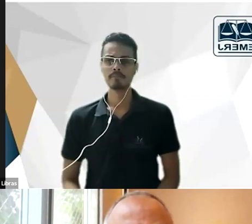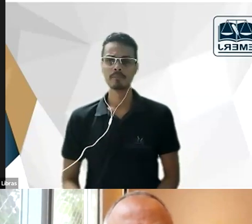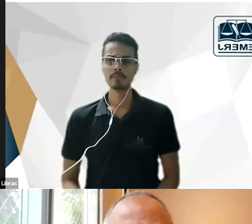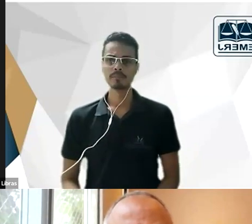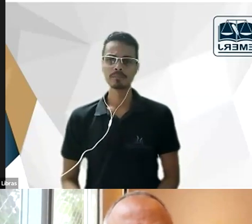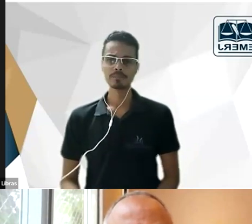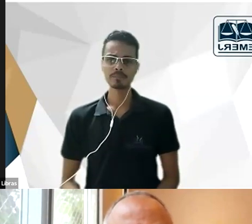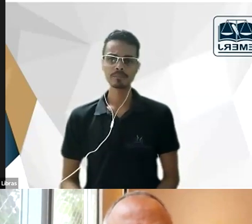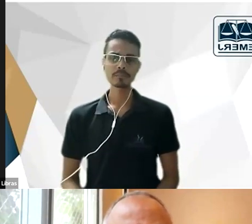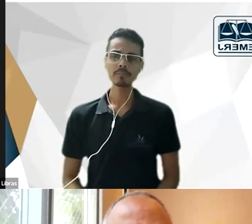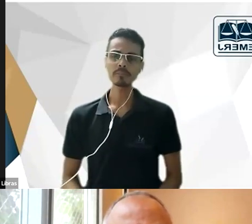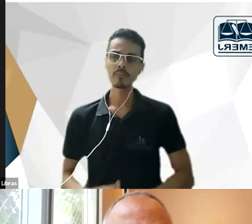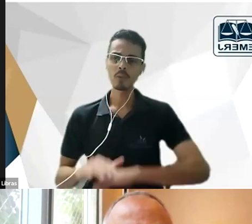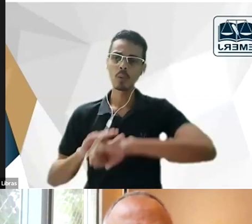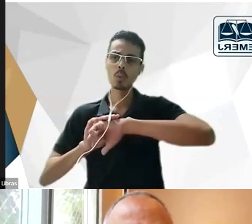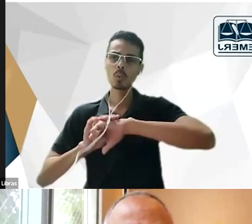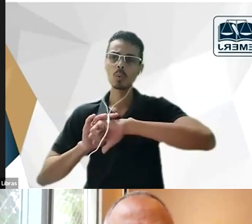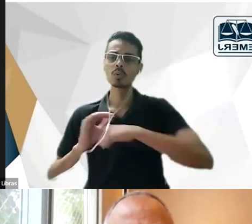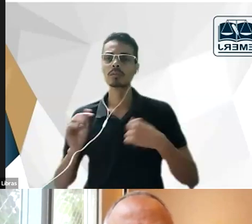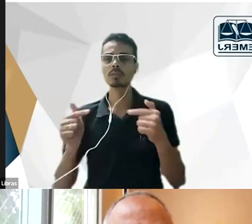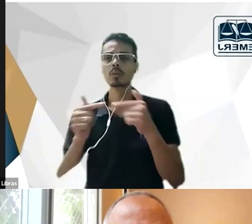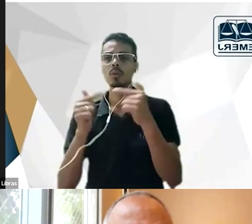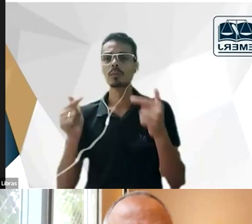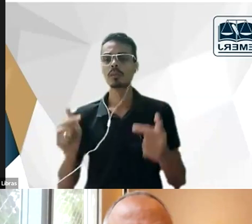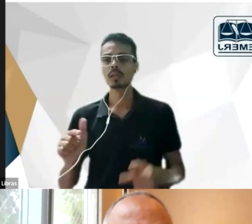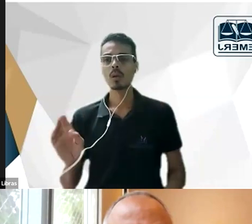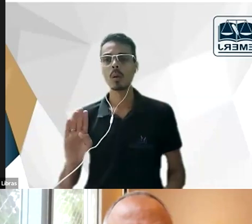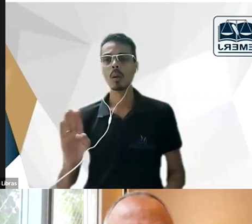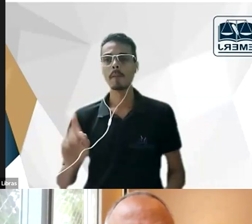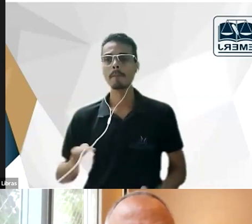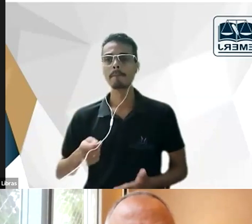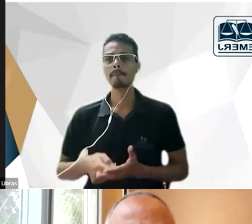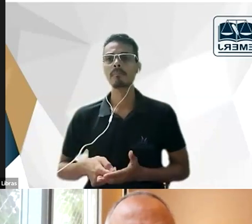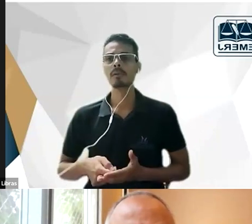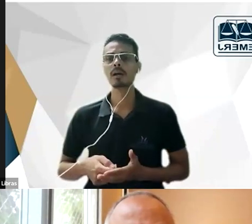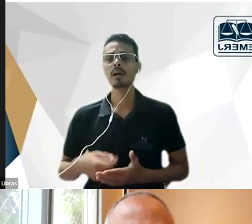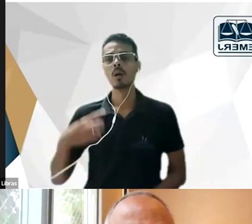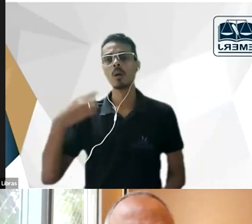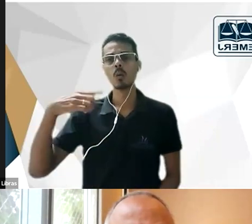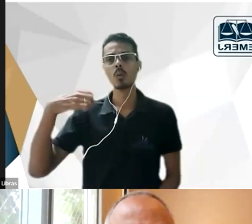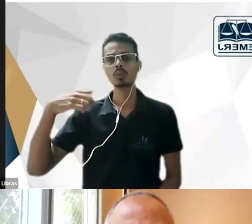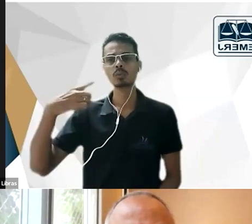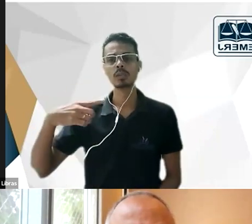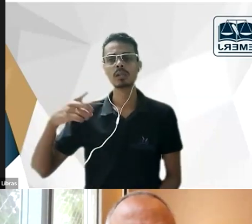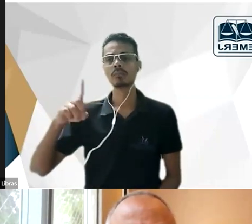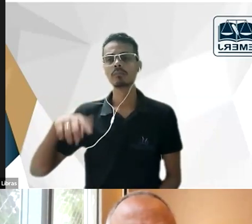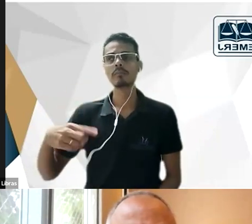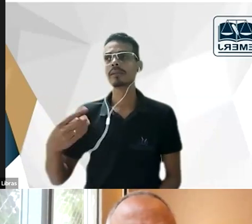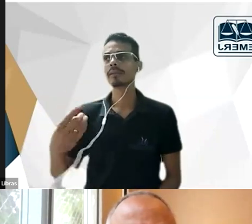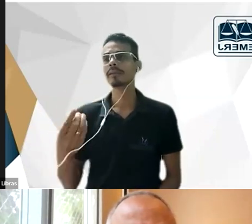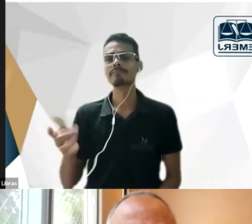se o crime é fruto de um determinismo biológico o direito é inútil na visão de Tobias